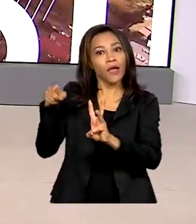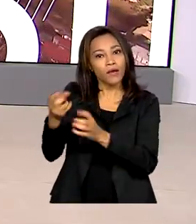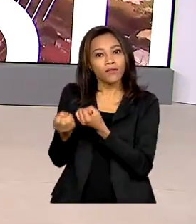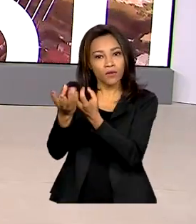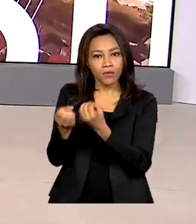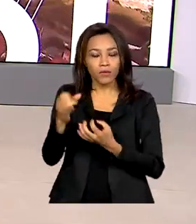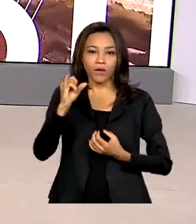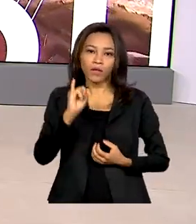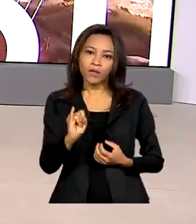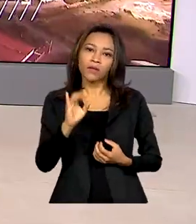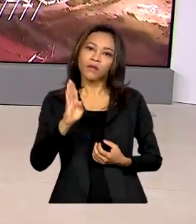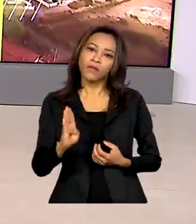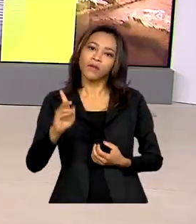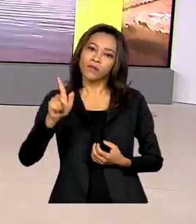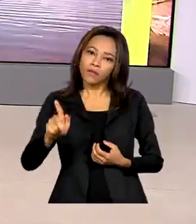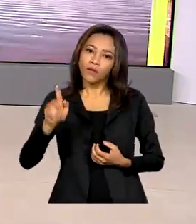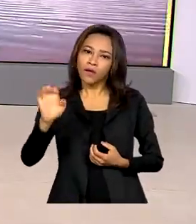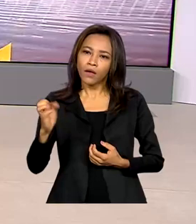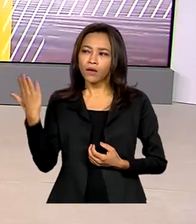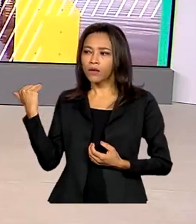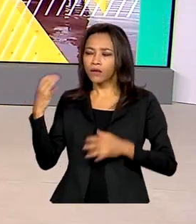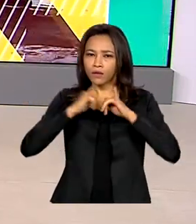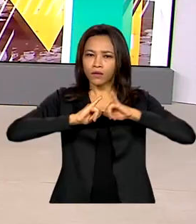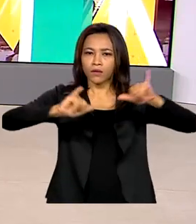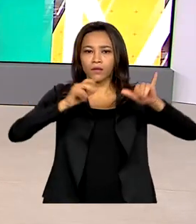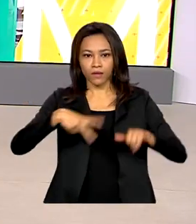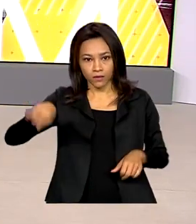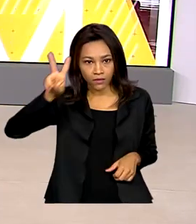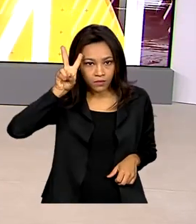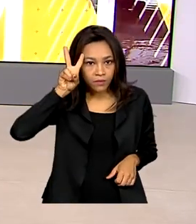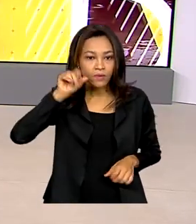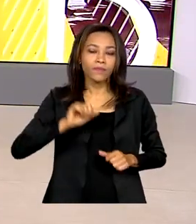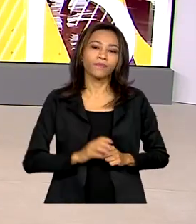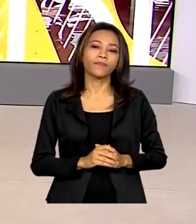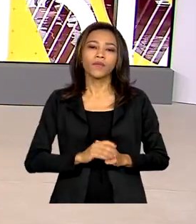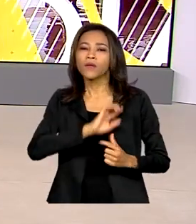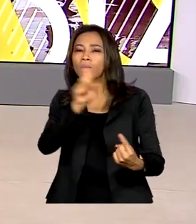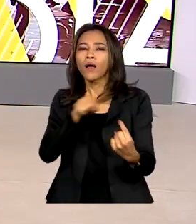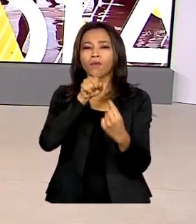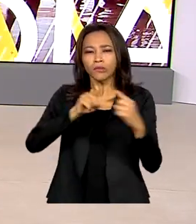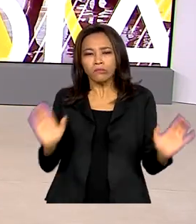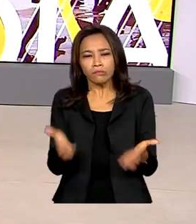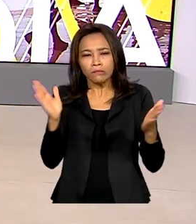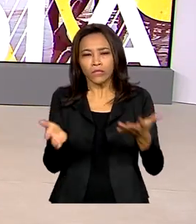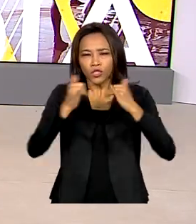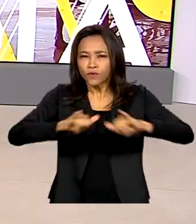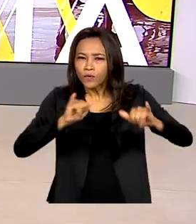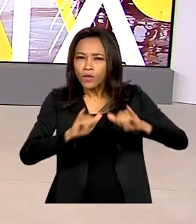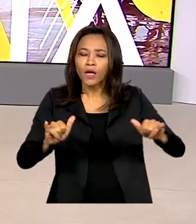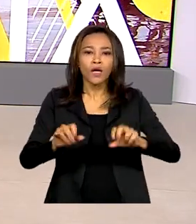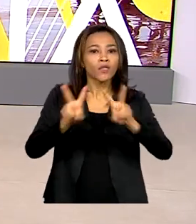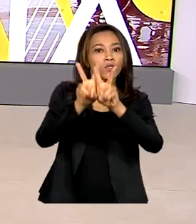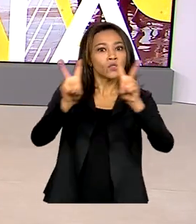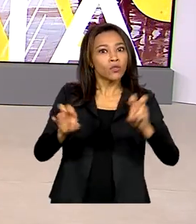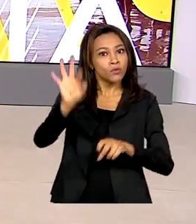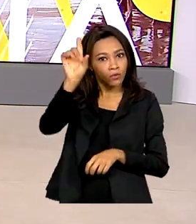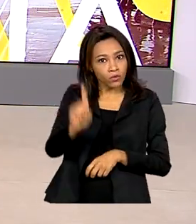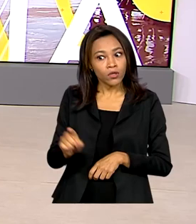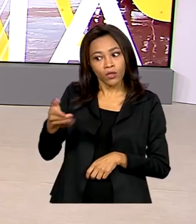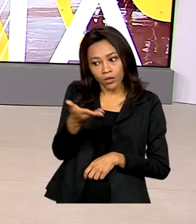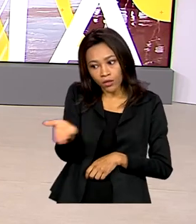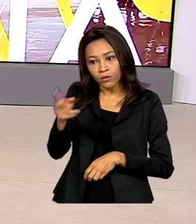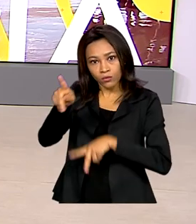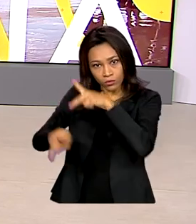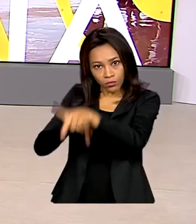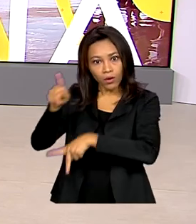preliminares, são do Censo e foram divulgados nesta segunda-feira. E para promover e divulgar as causas e direitos dos povos